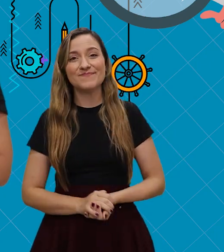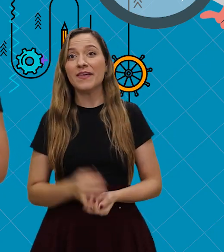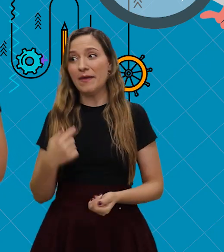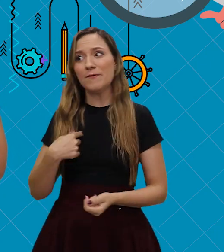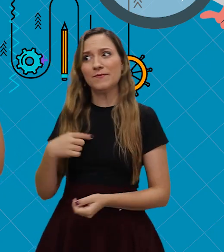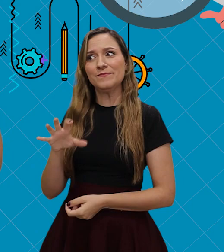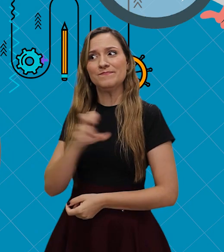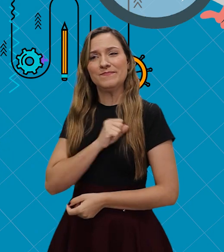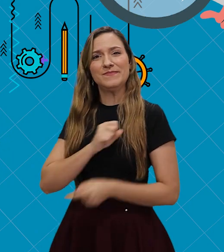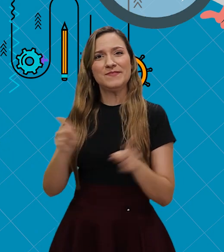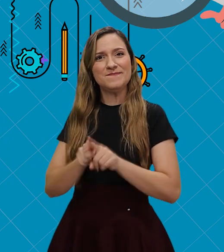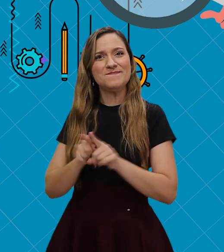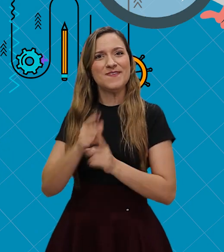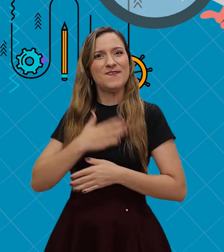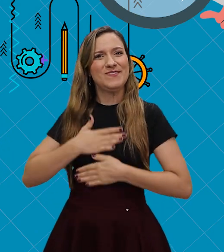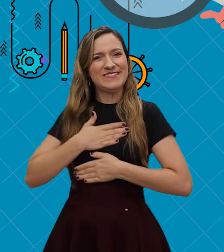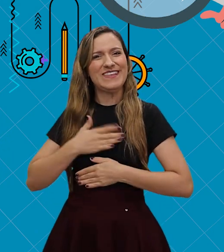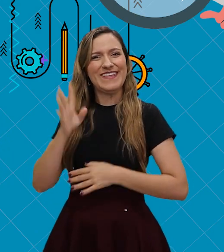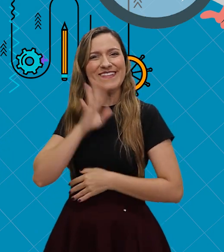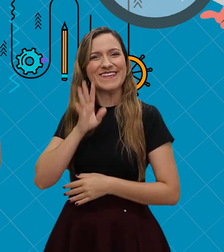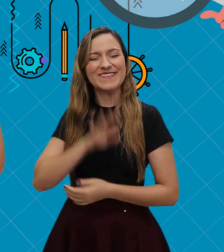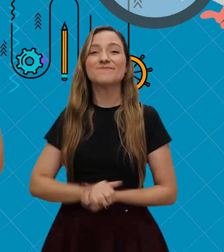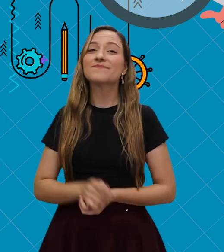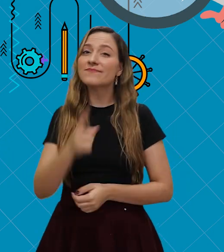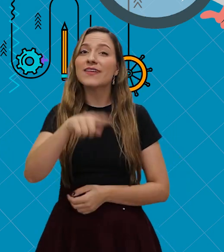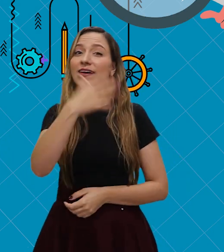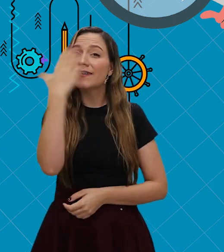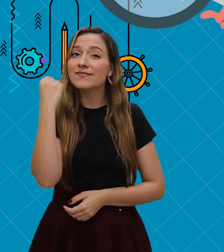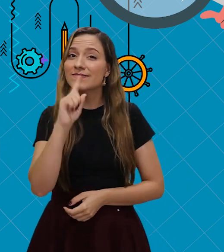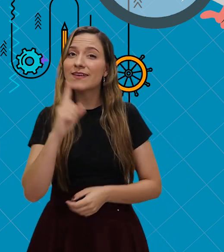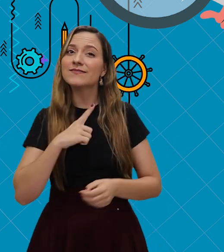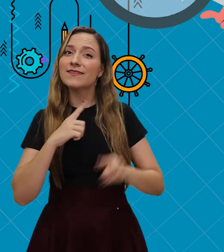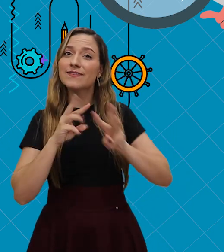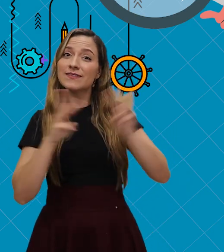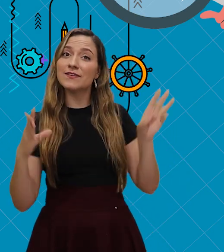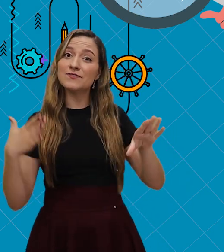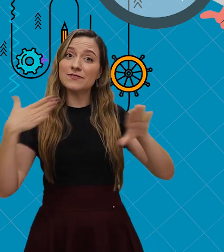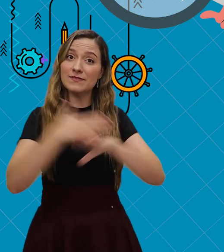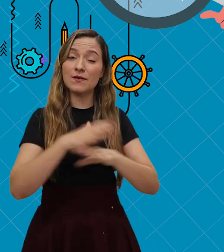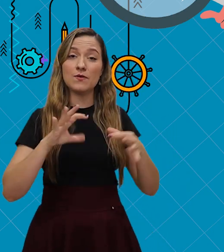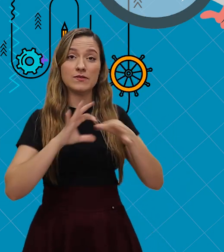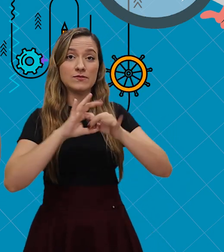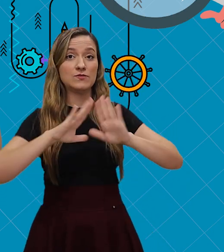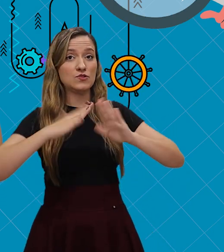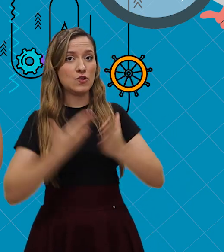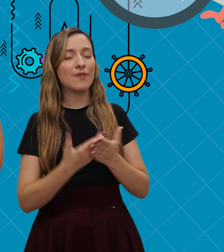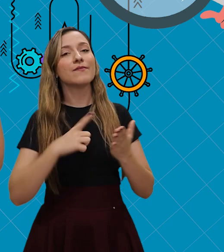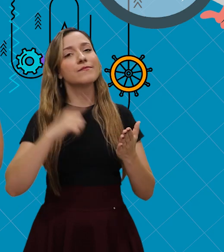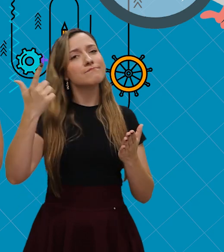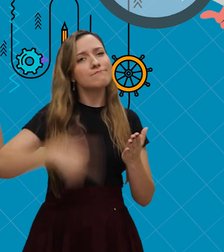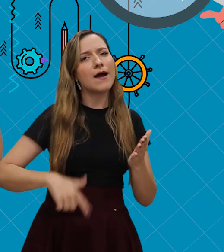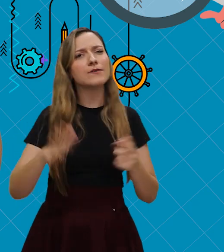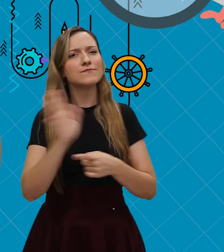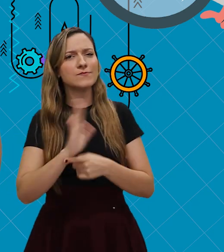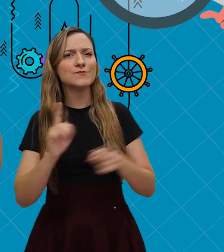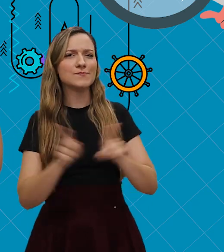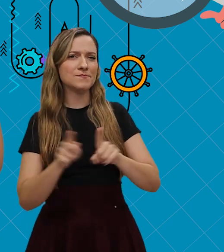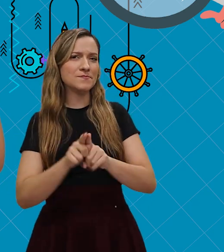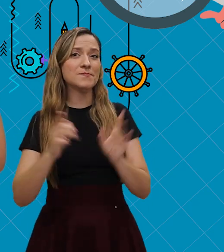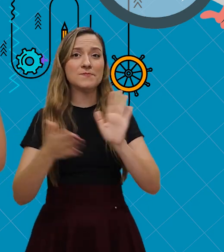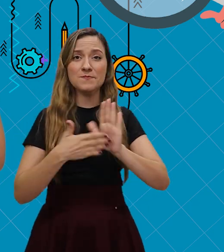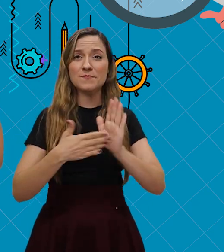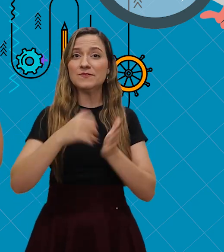gostei, viu? Foi bem legal! E não se esqueçam de acessar o nosso portal Conexão Escola para ter acesso a mais vídeos e propósitos de atividade.